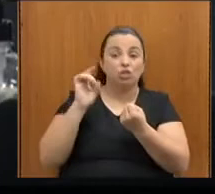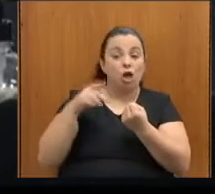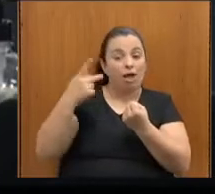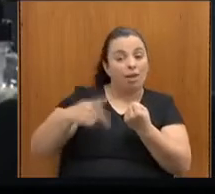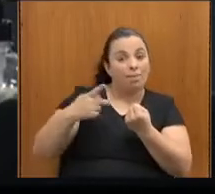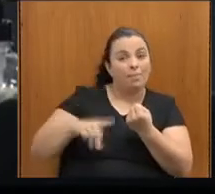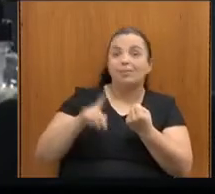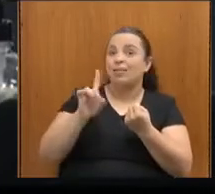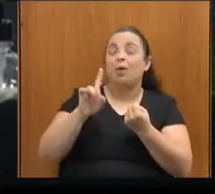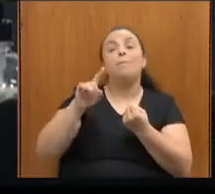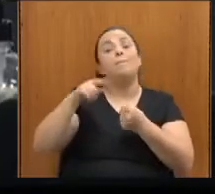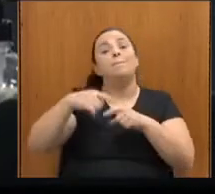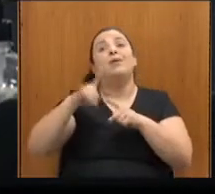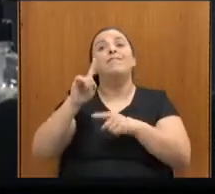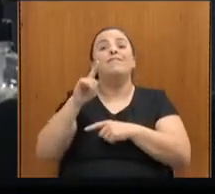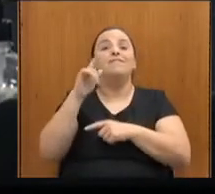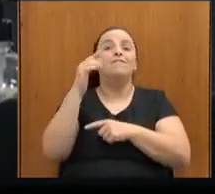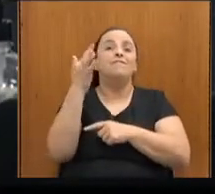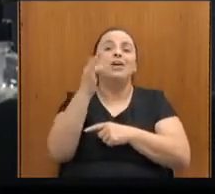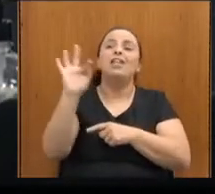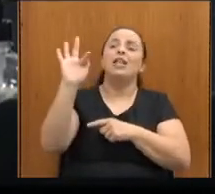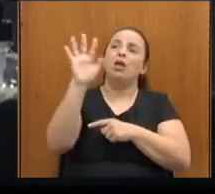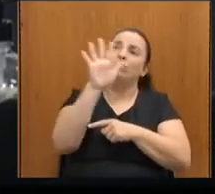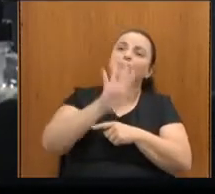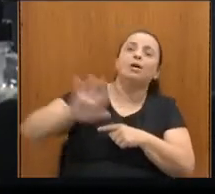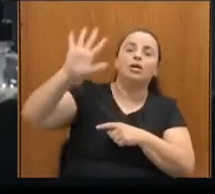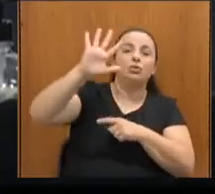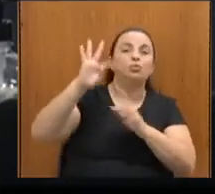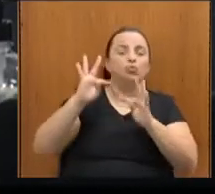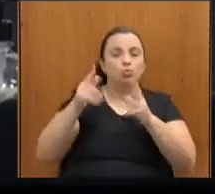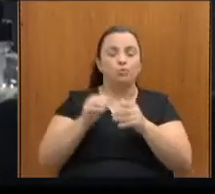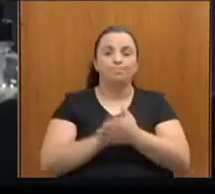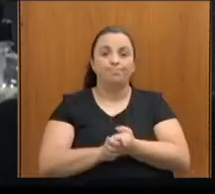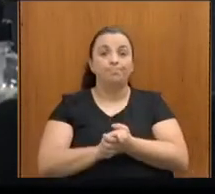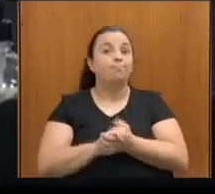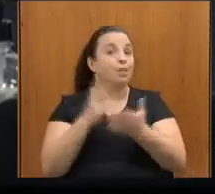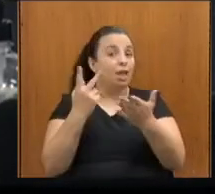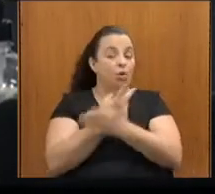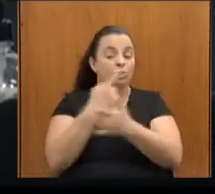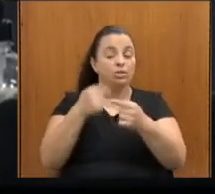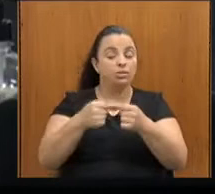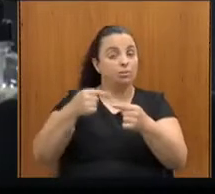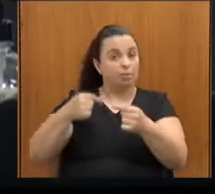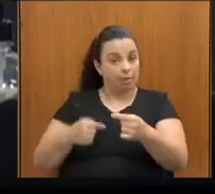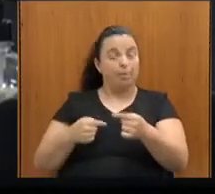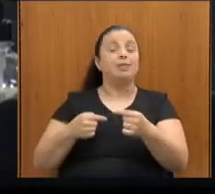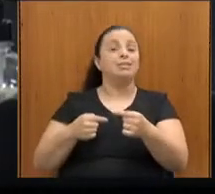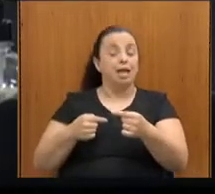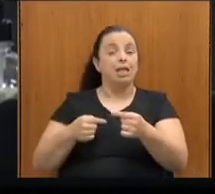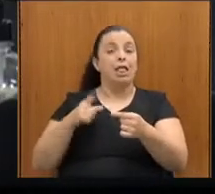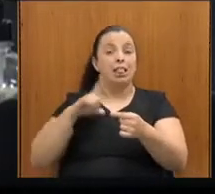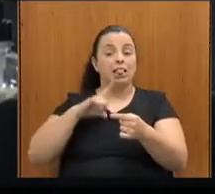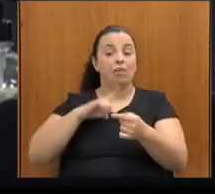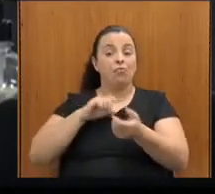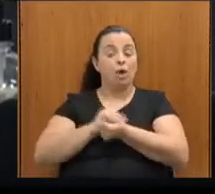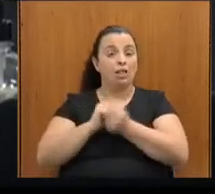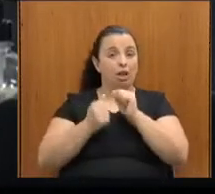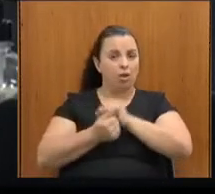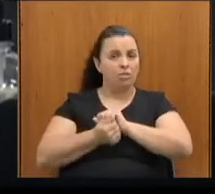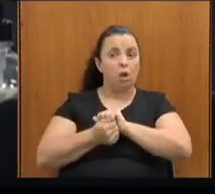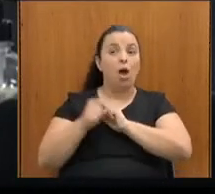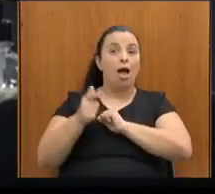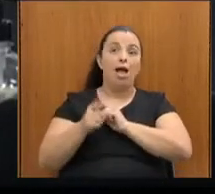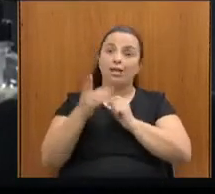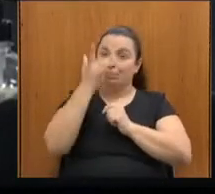lembrar que nós participamos na semana passada também, houve uma adequação que era um anseio das pessoas com